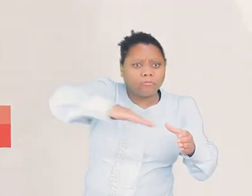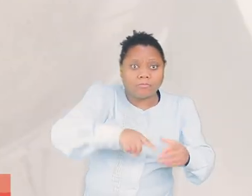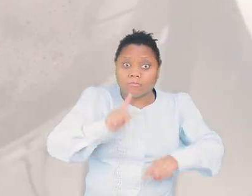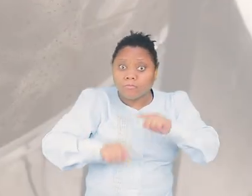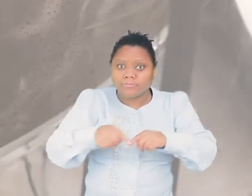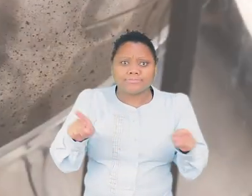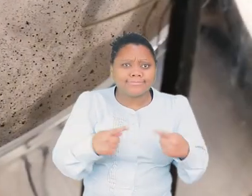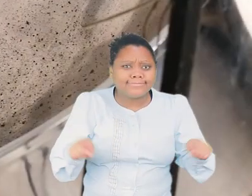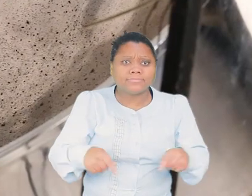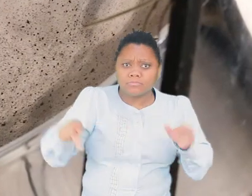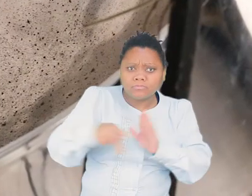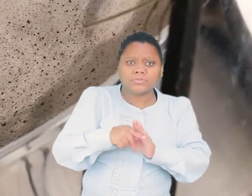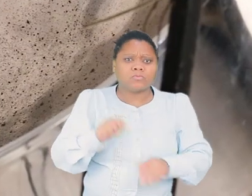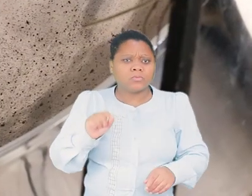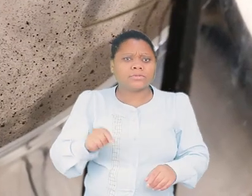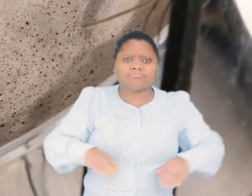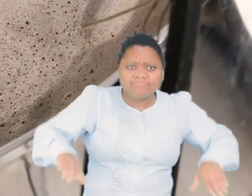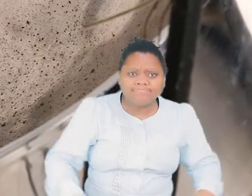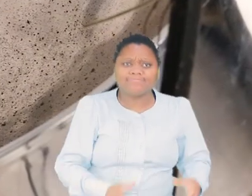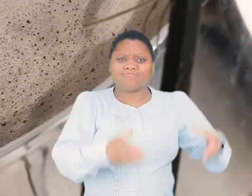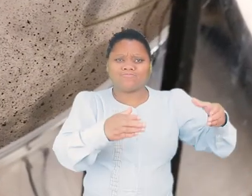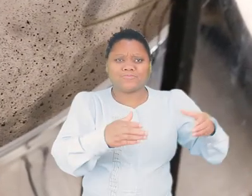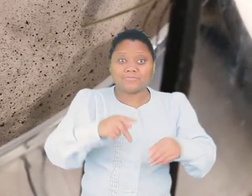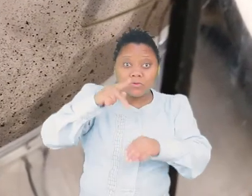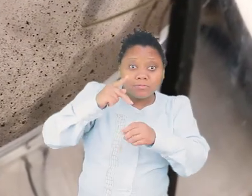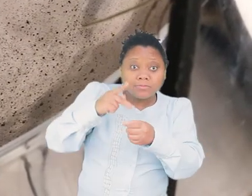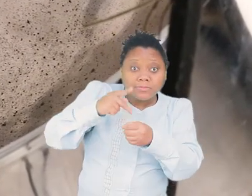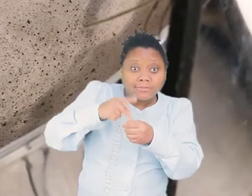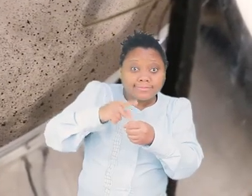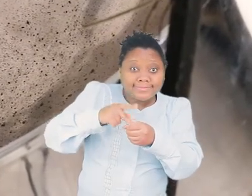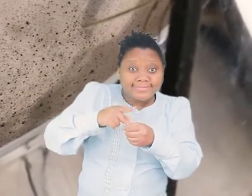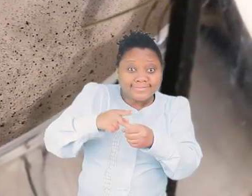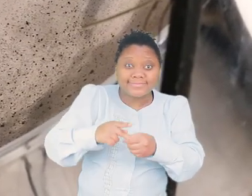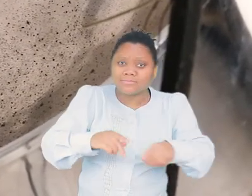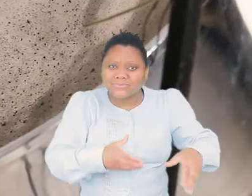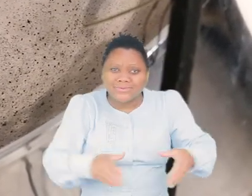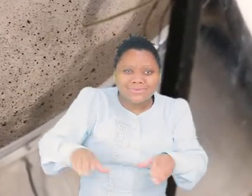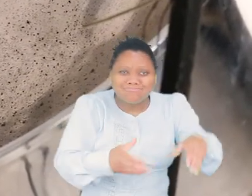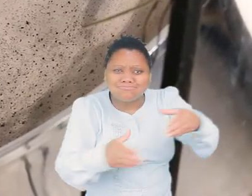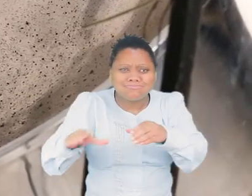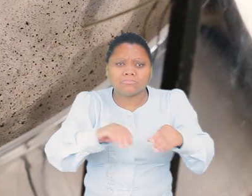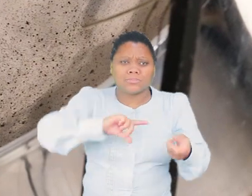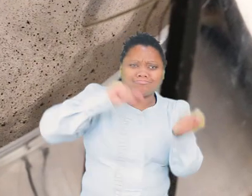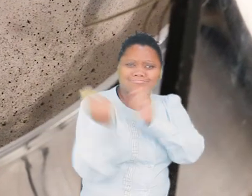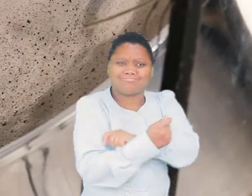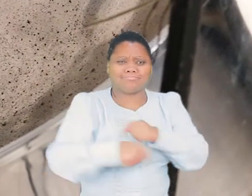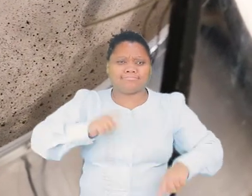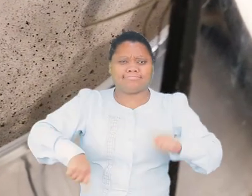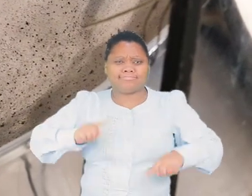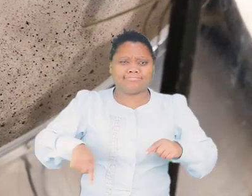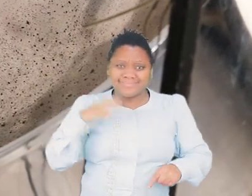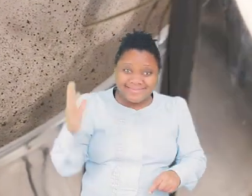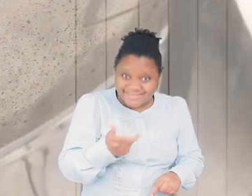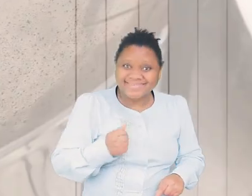um instrumento musical que surge com a reciclagem de latas usadas para transportar petróleo. Incrível, né?